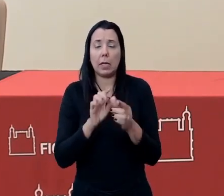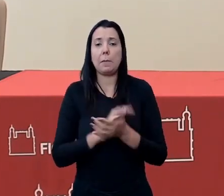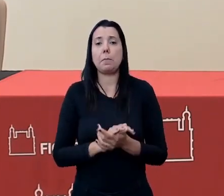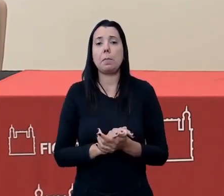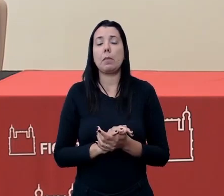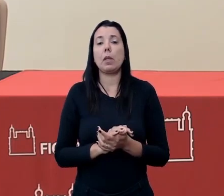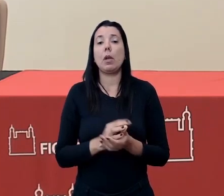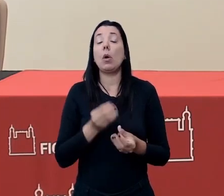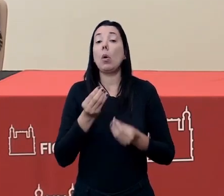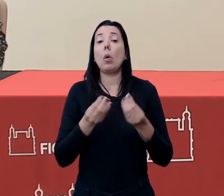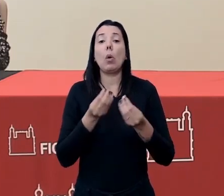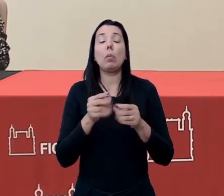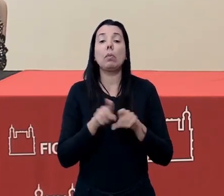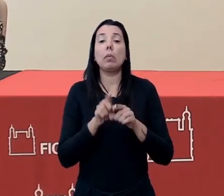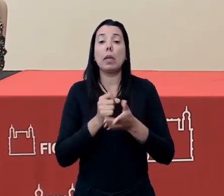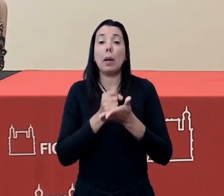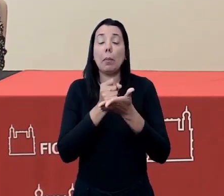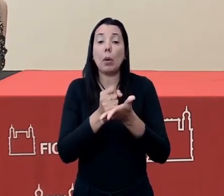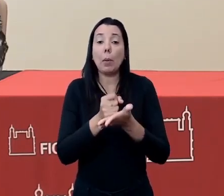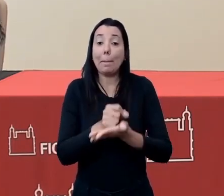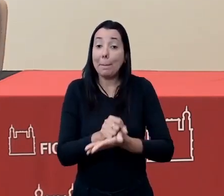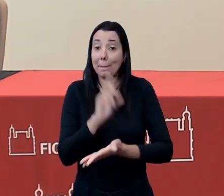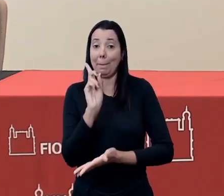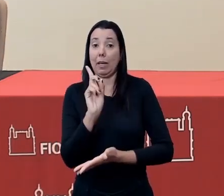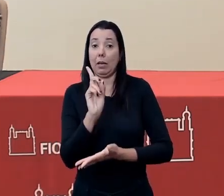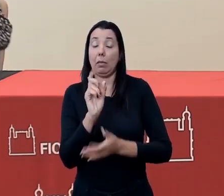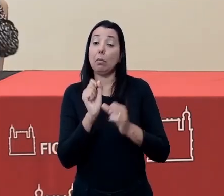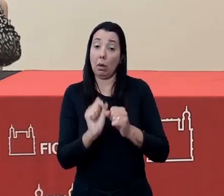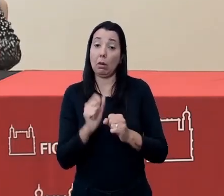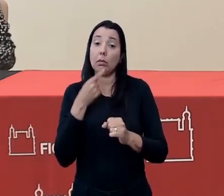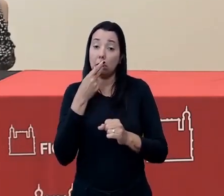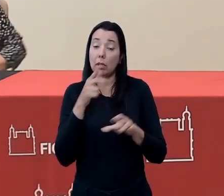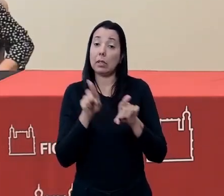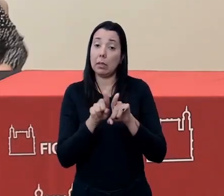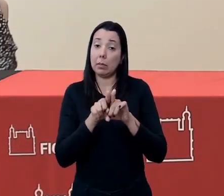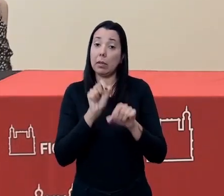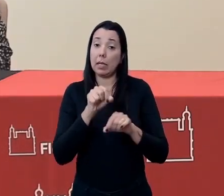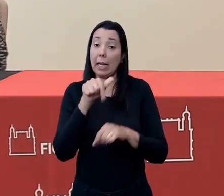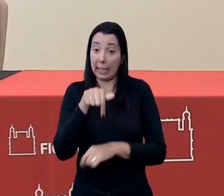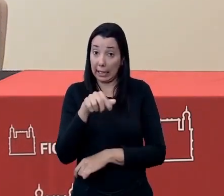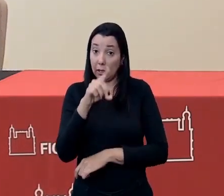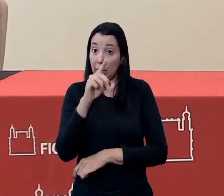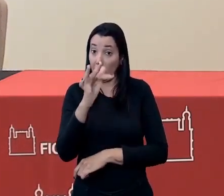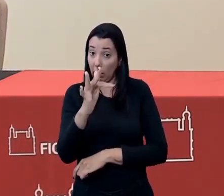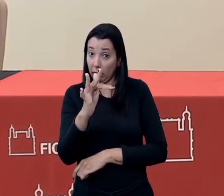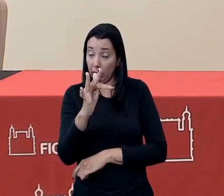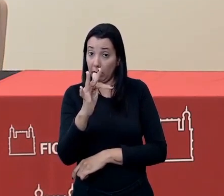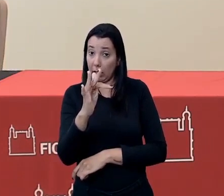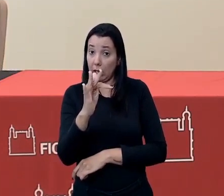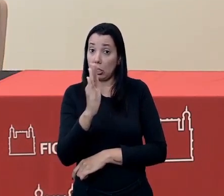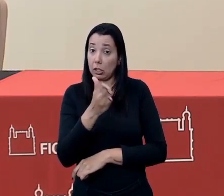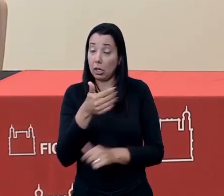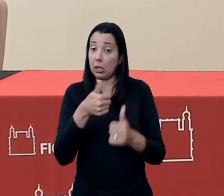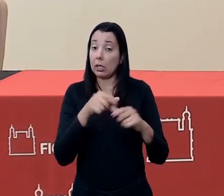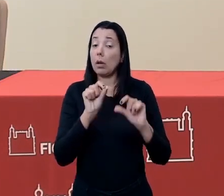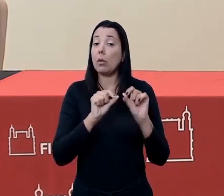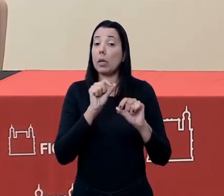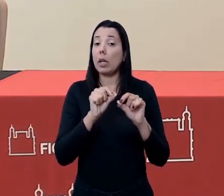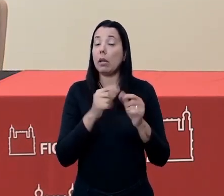assim como o apoio à atenção primária. Eu posso falar também aqui do Distrito Federal, em que a gente já está